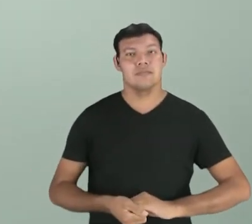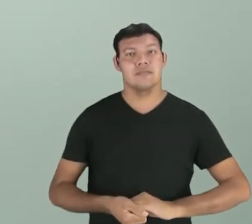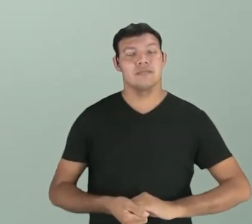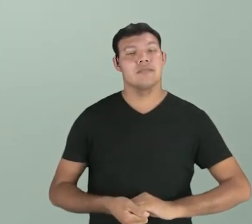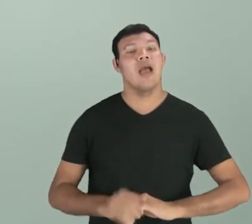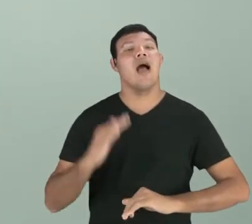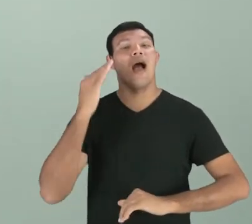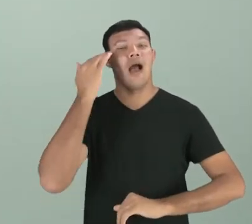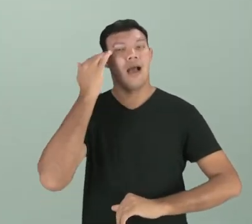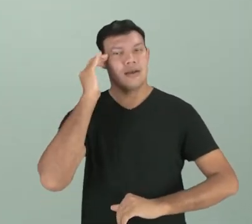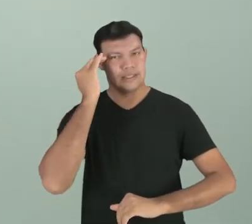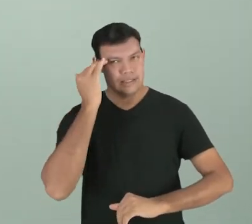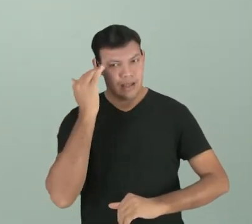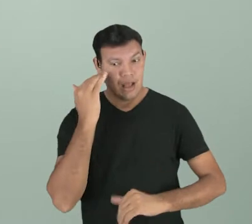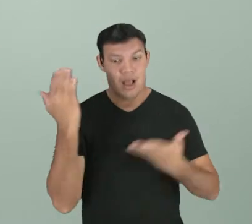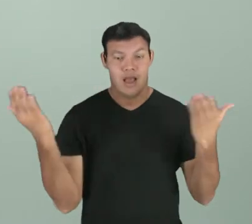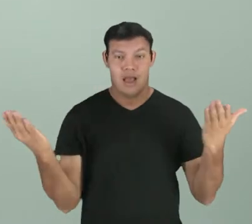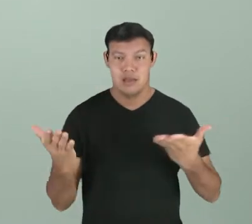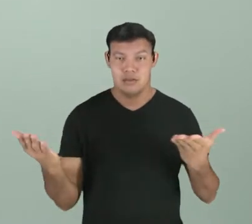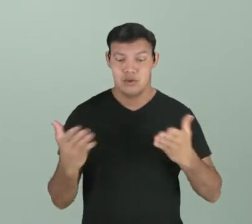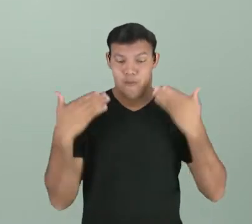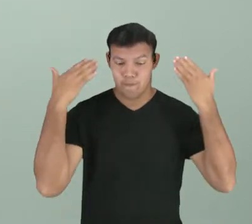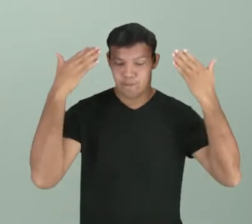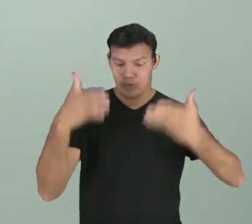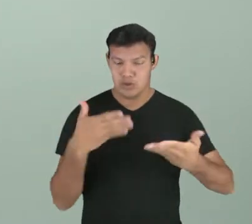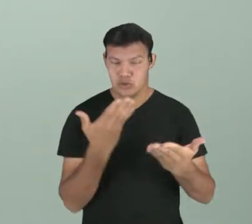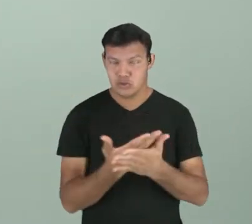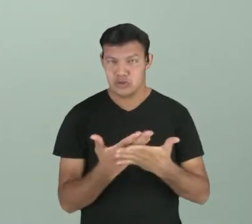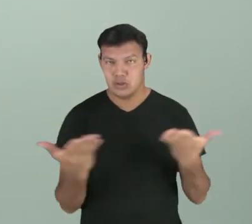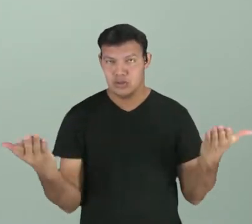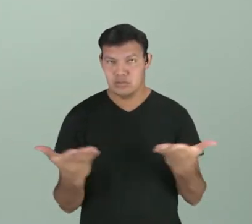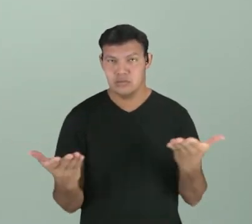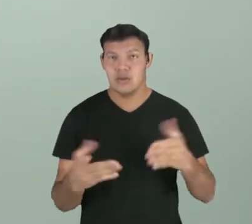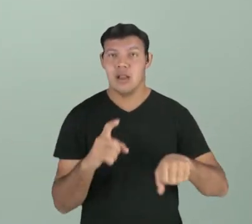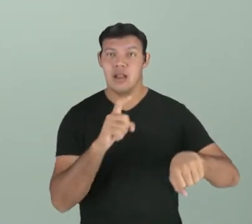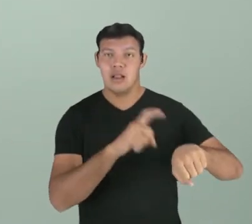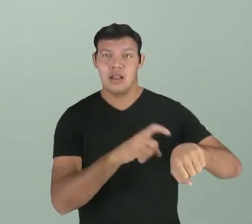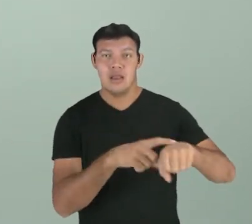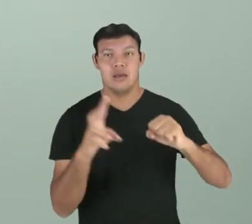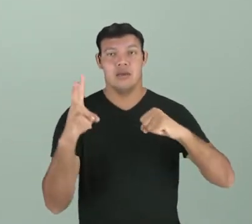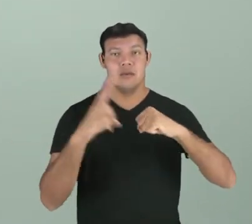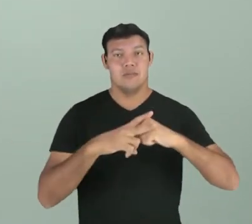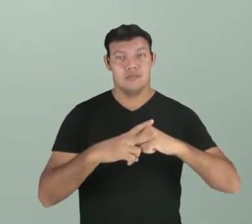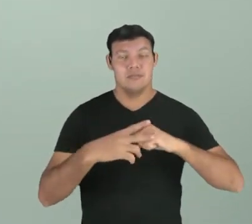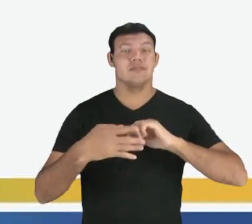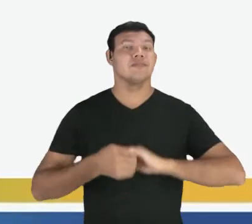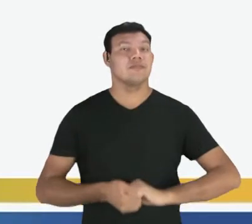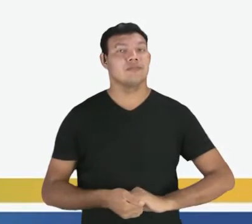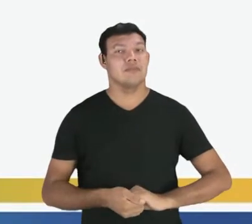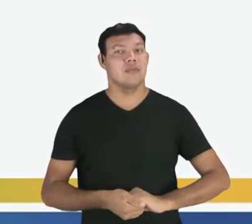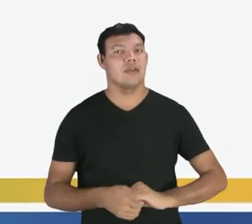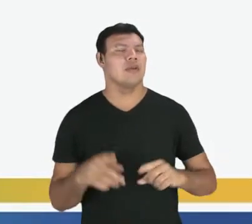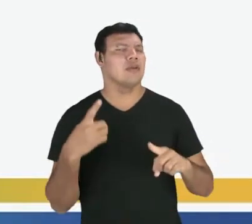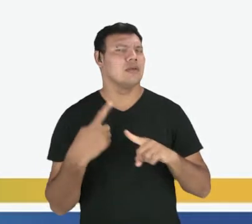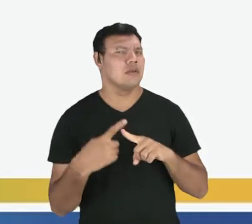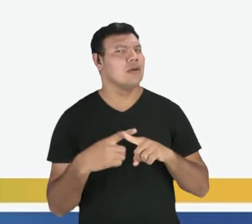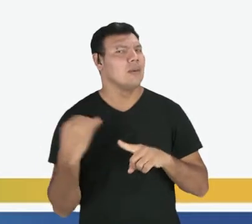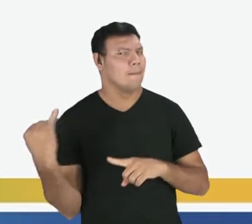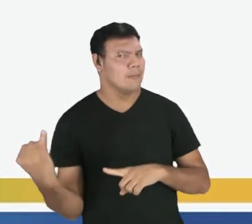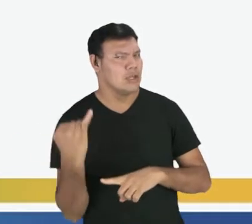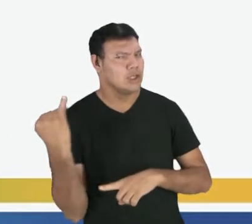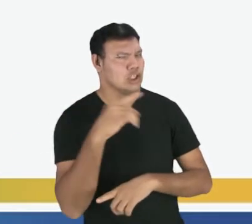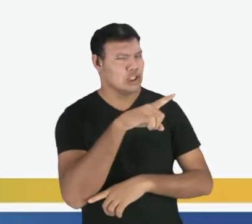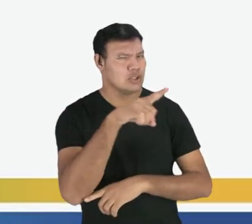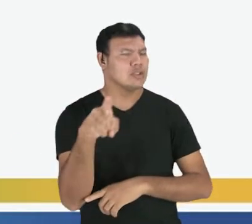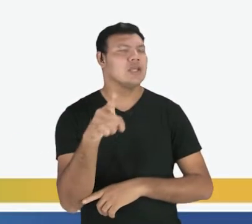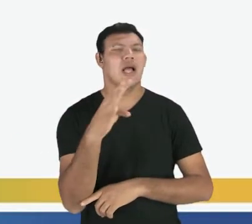Entendido isso, nós vamos para o nosso foco de hoje, para os tempos verbais, tá? Porque é necessário que